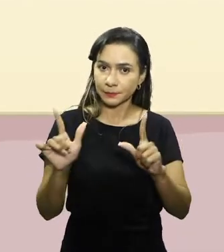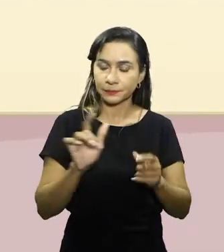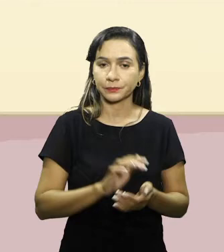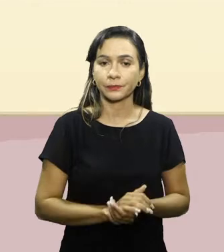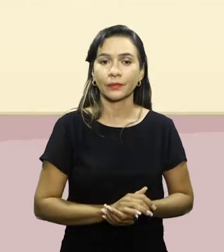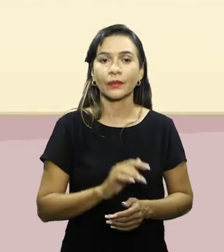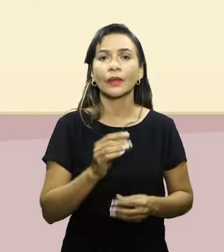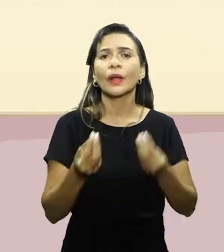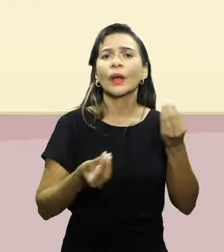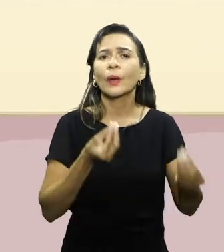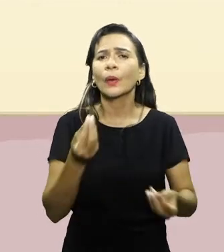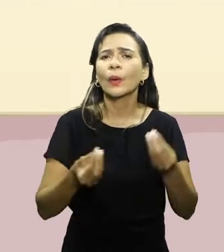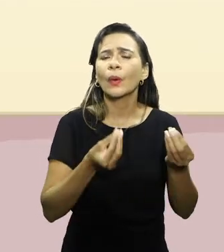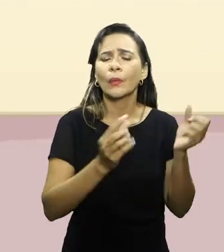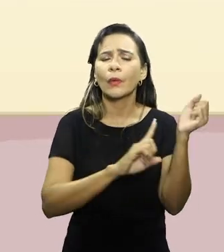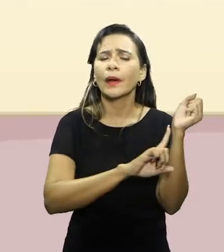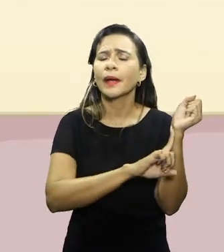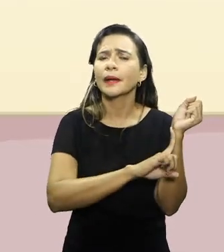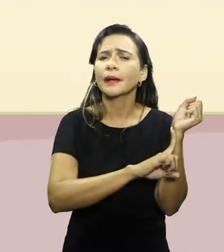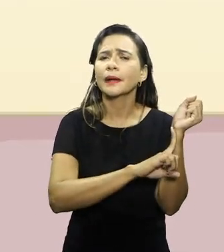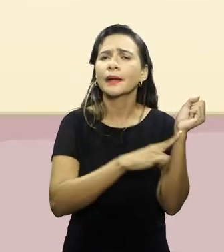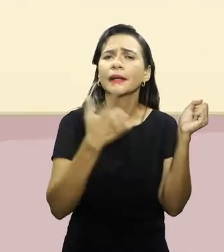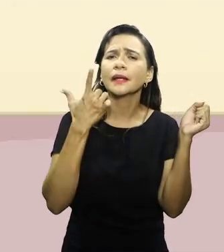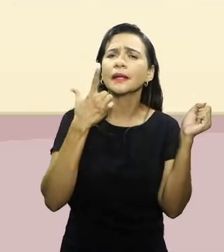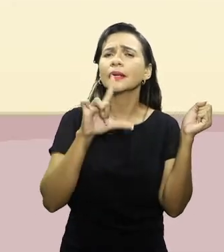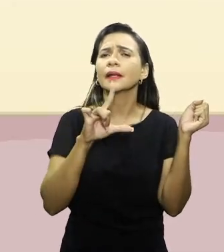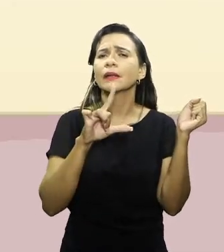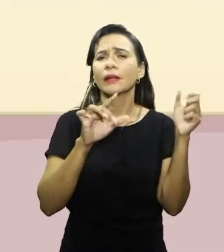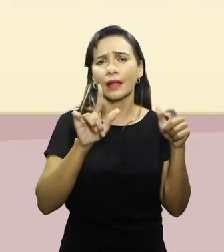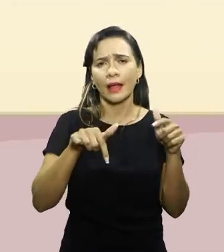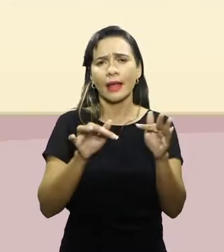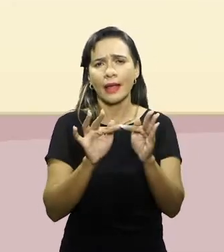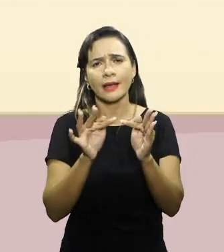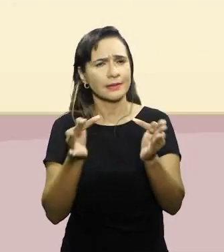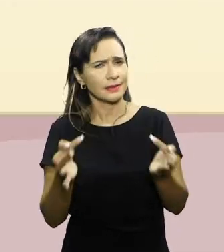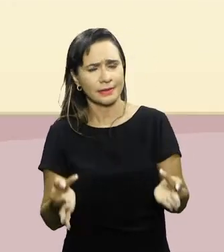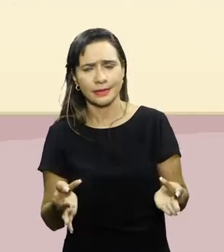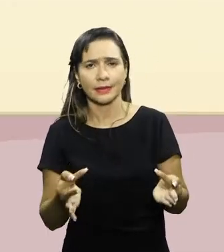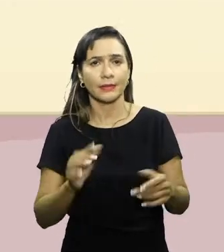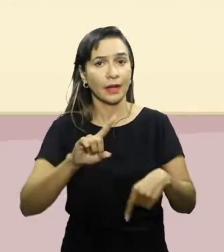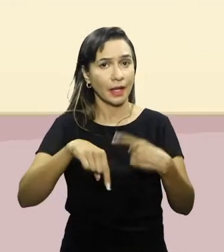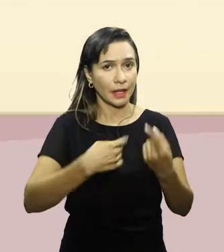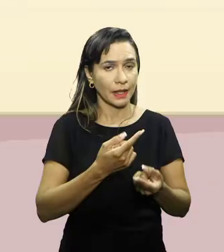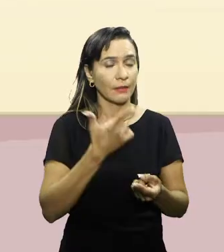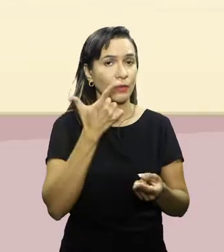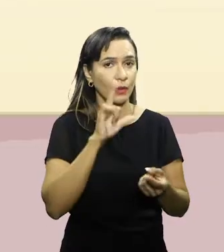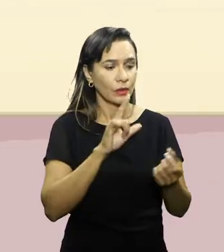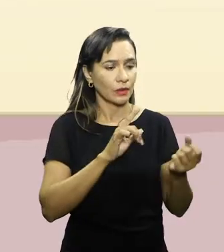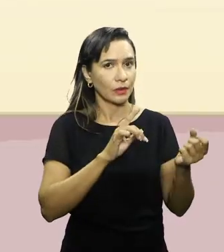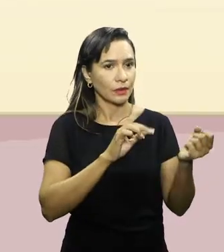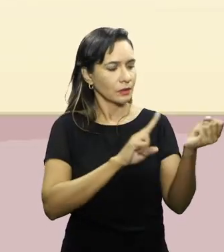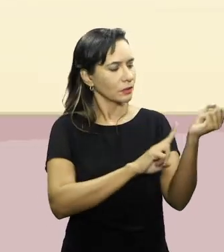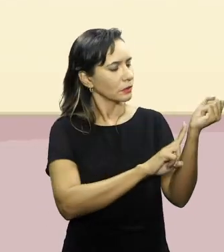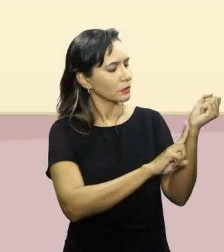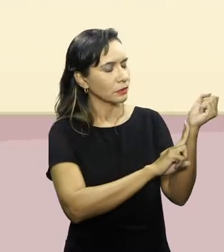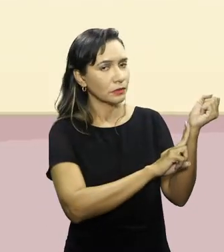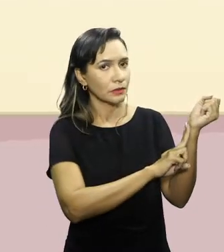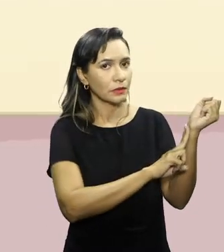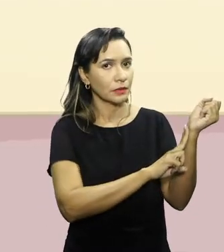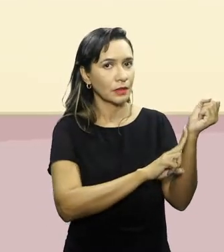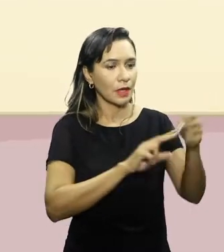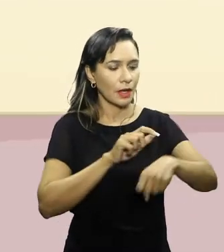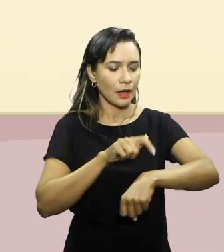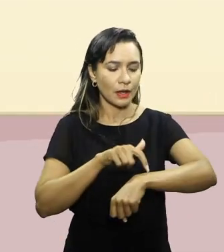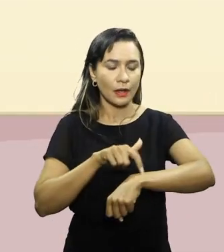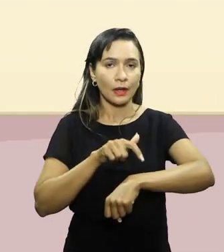O seria esse método de palpação? O procedimento é simples, pessoal. Após sentir a pulsação, conte um tempo de